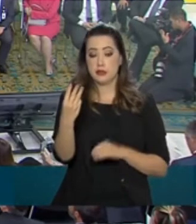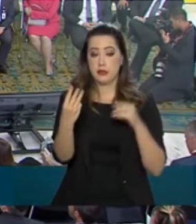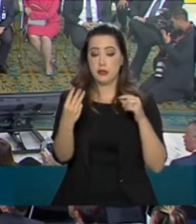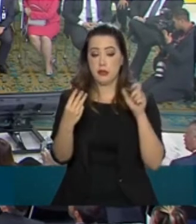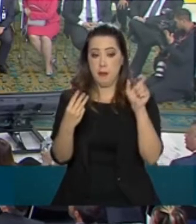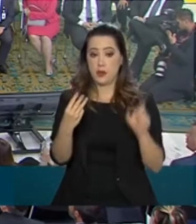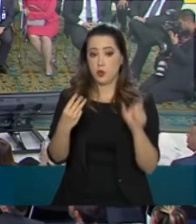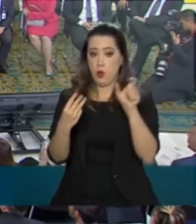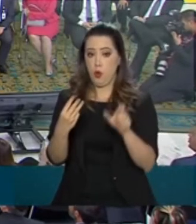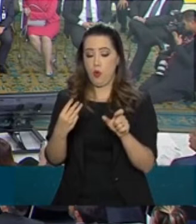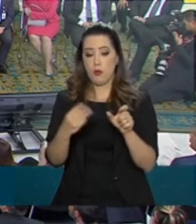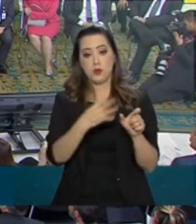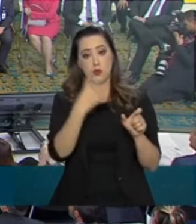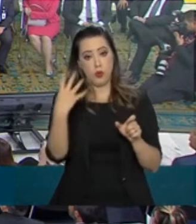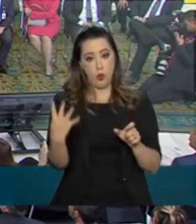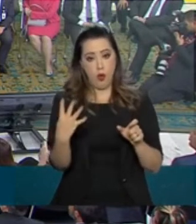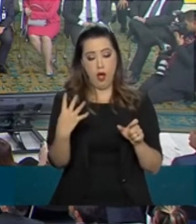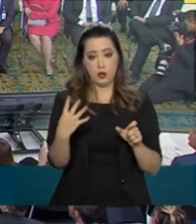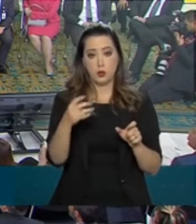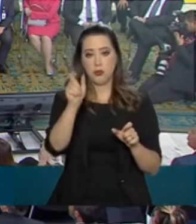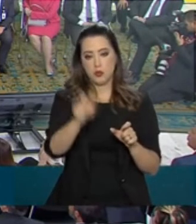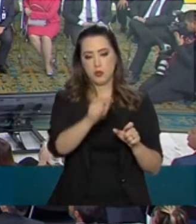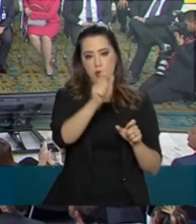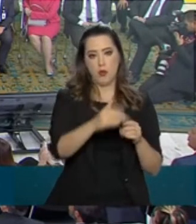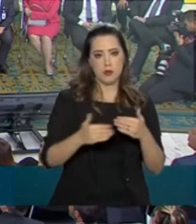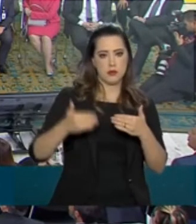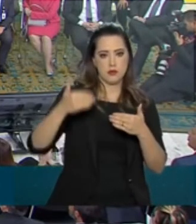linha? Infantaria Reserva, não é?